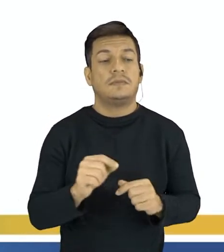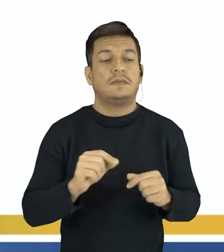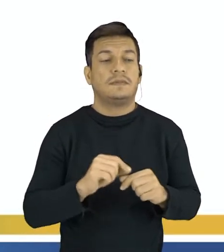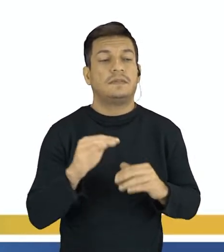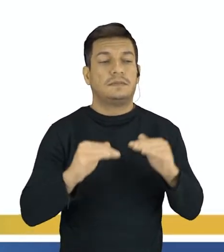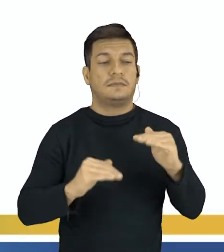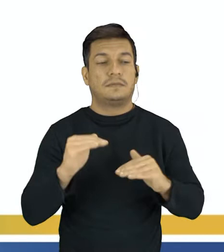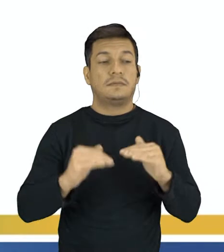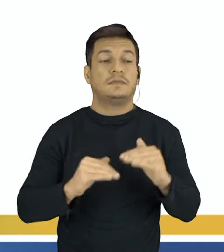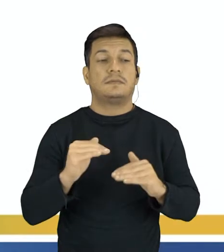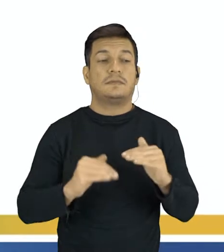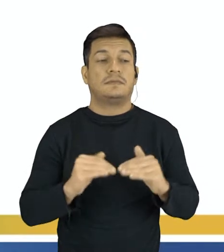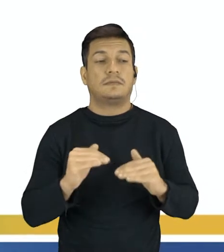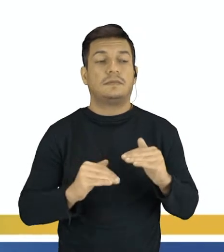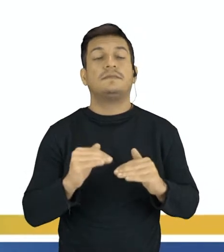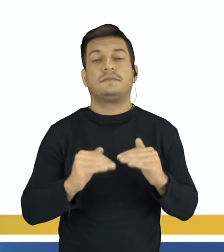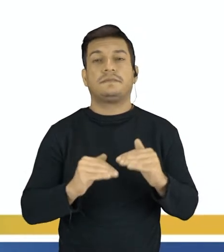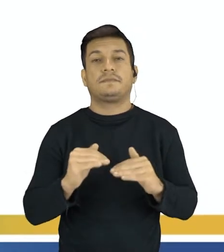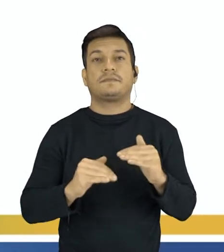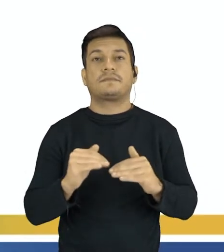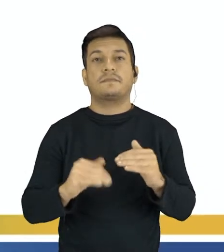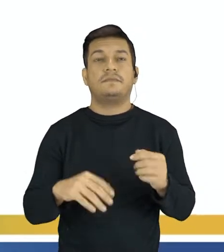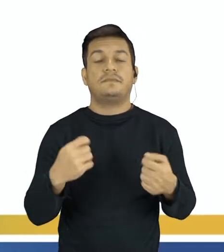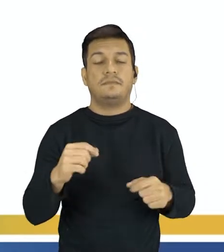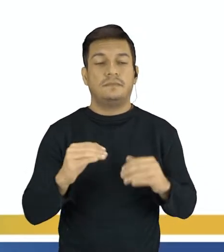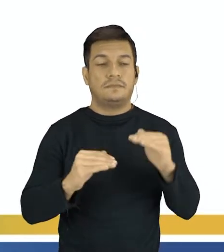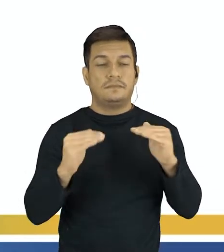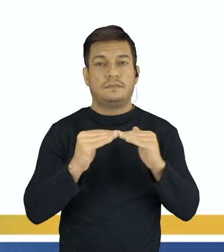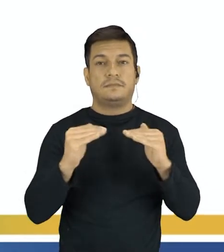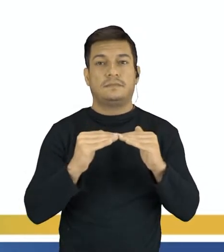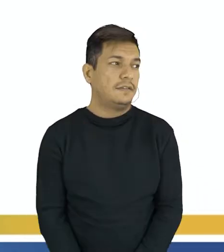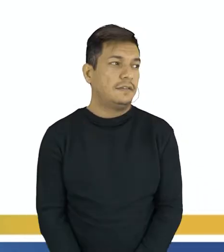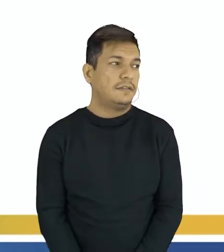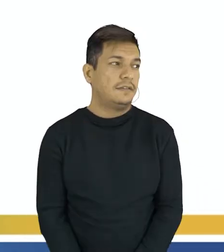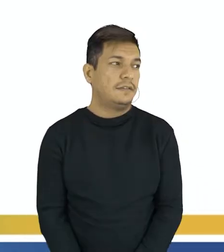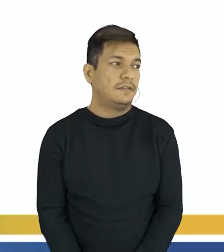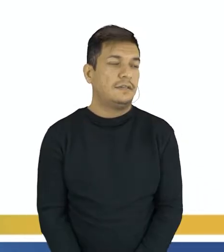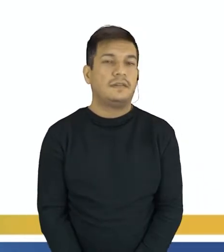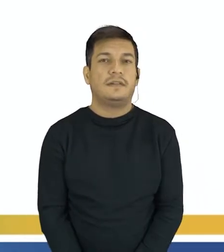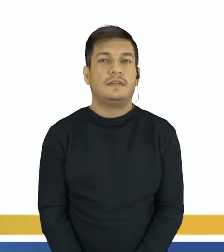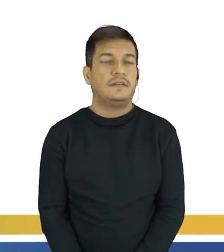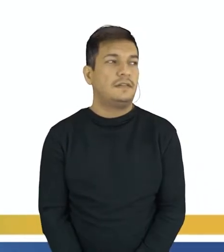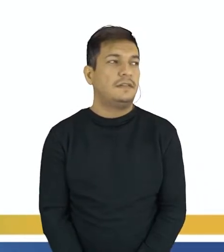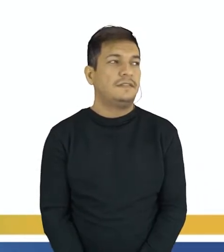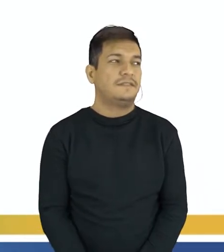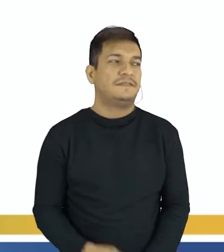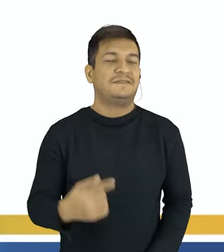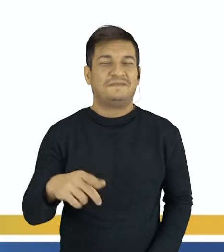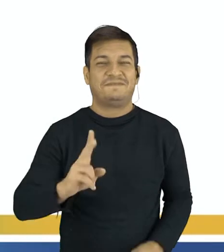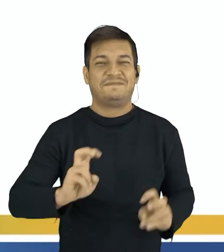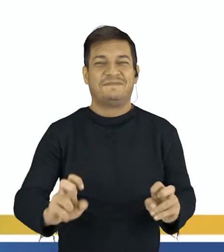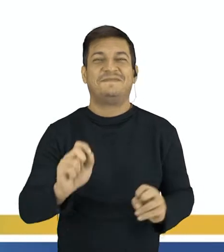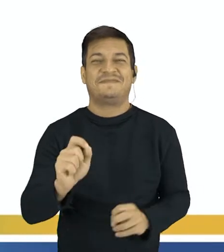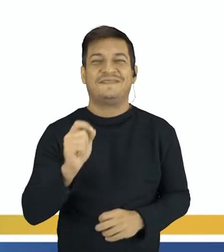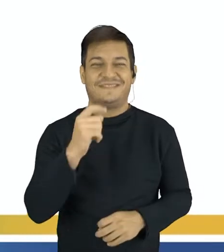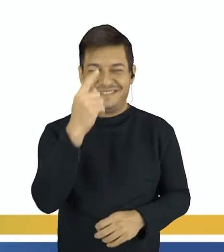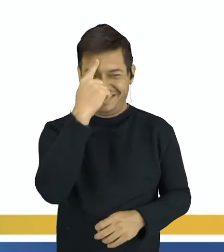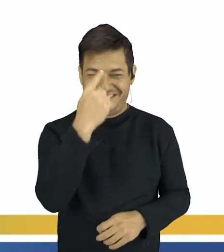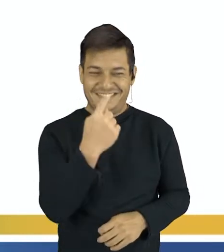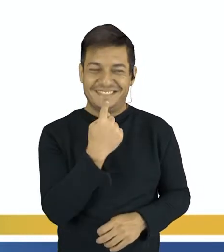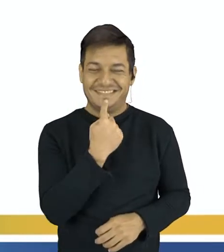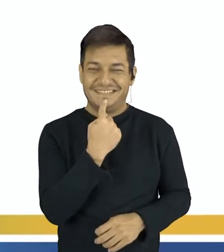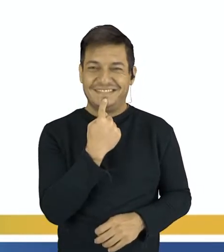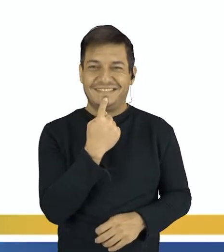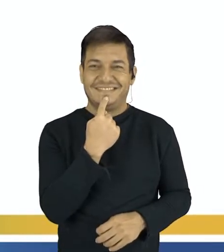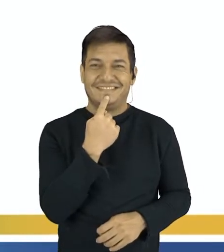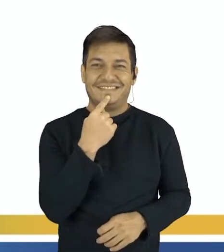balanceamento. Essa equação, ela tem que estar balanceada. Se vocês observarem ali, nós temos a imagem